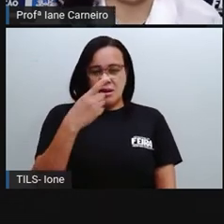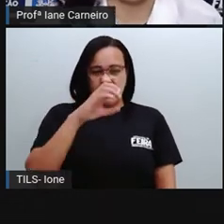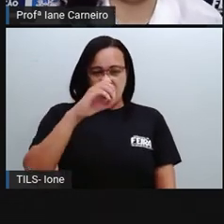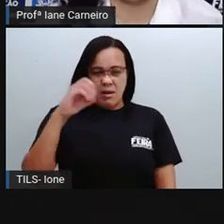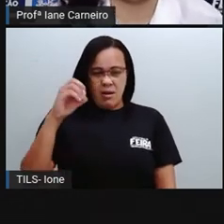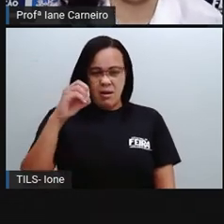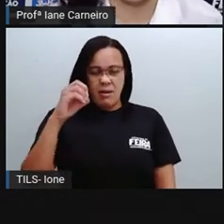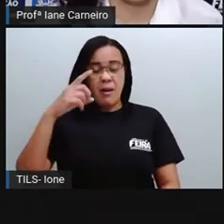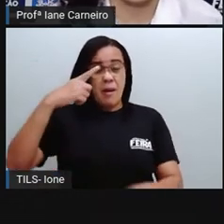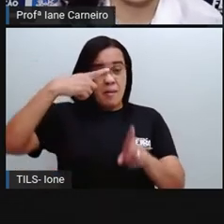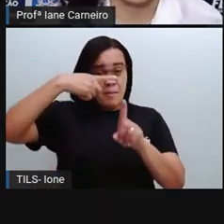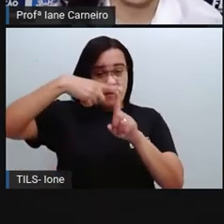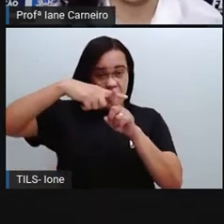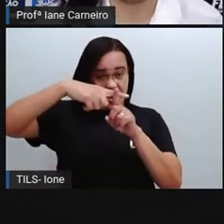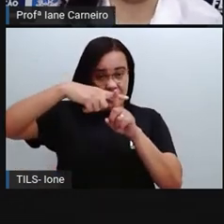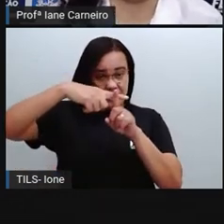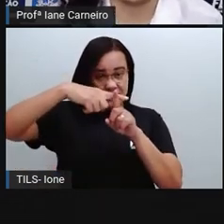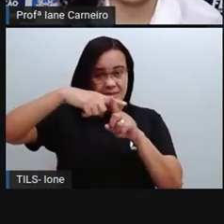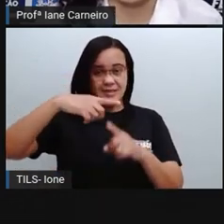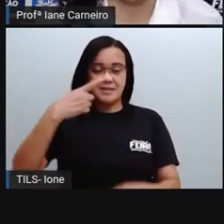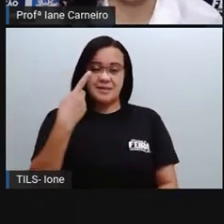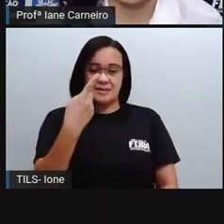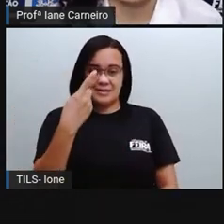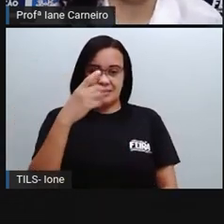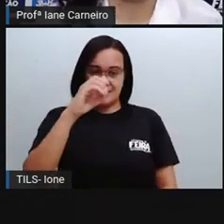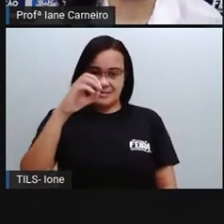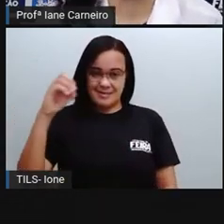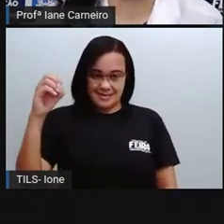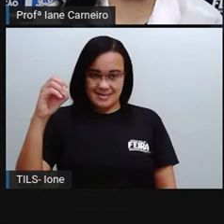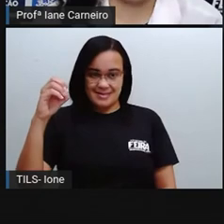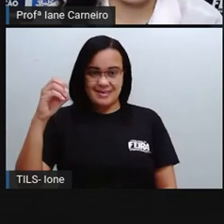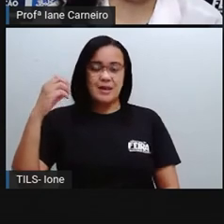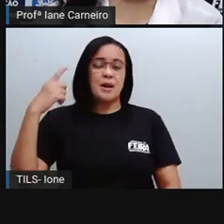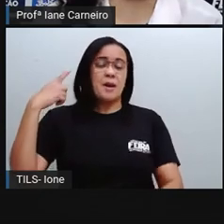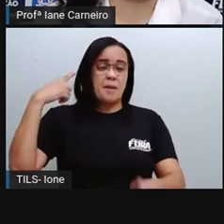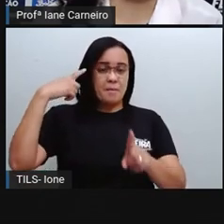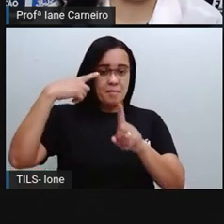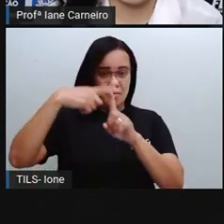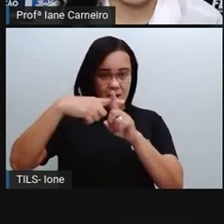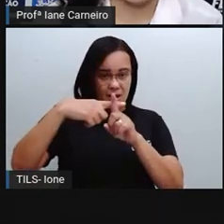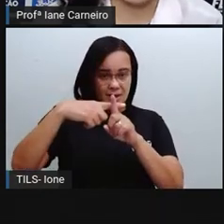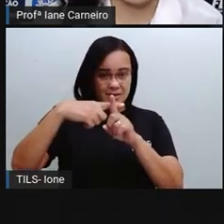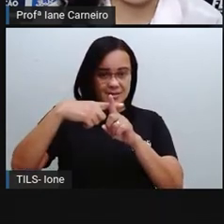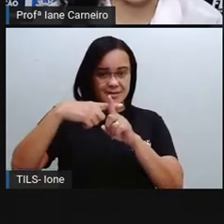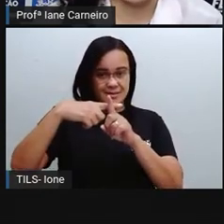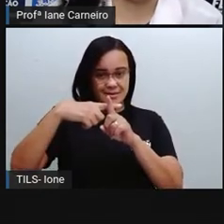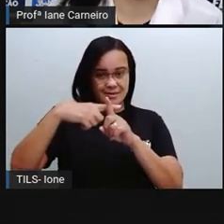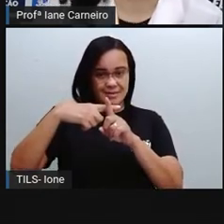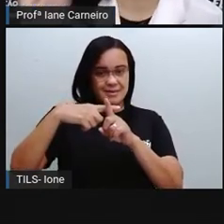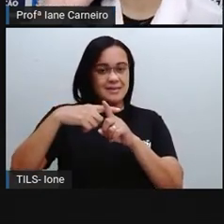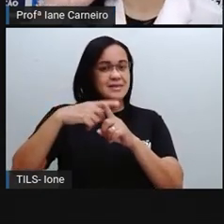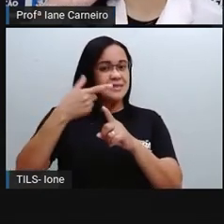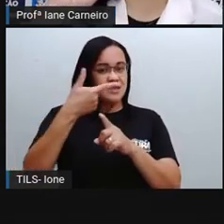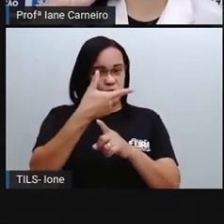barrinha dessa, uma plaquinha dessa com mais 100, vai ter quantos, ó? 100 mais 100, eu vou ter quanto?